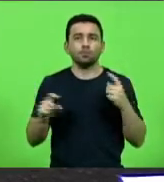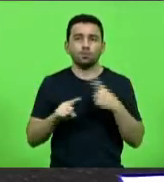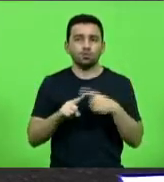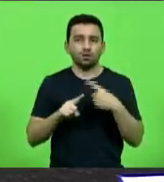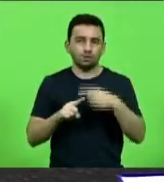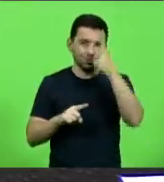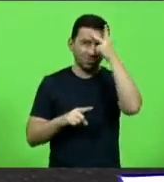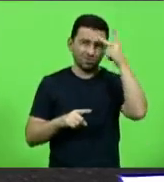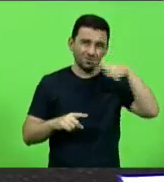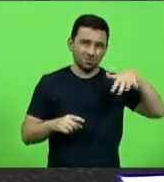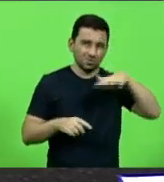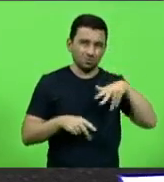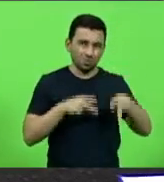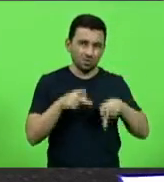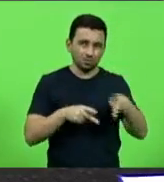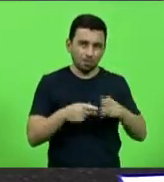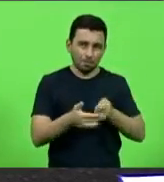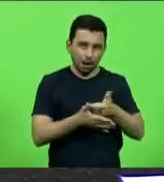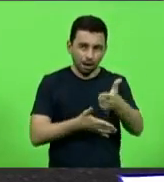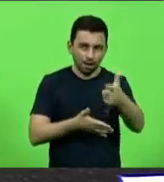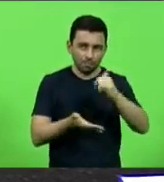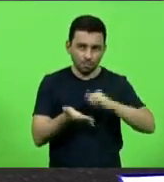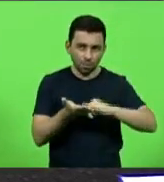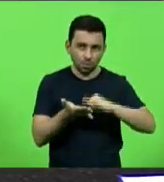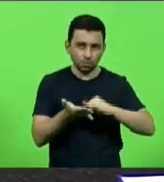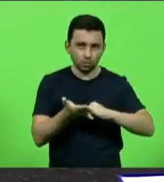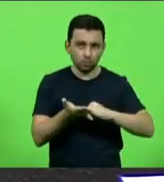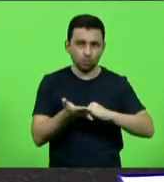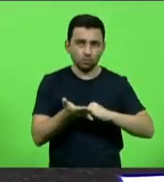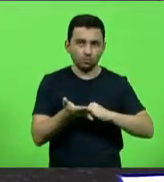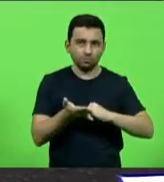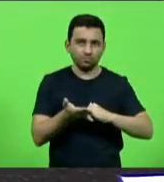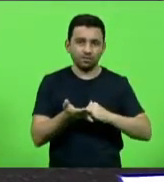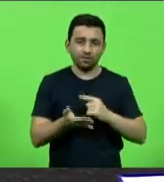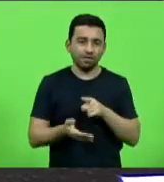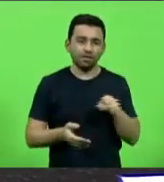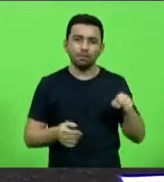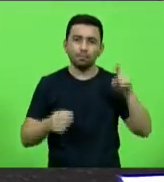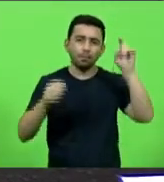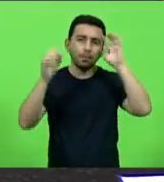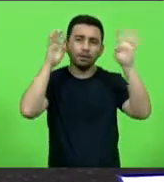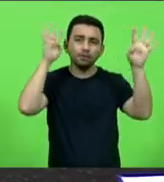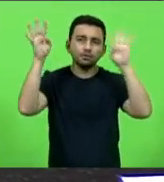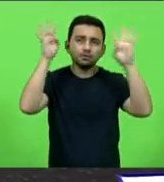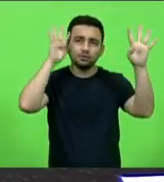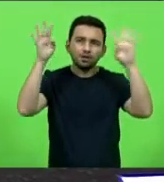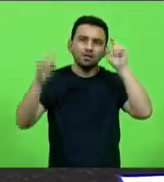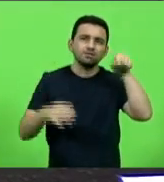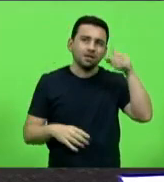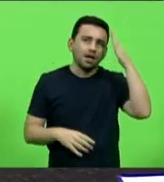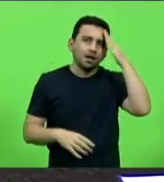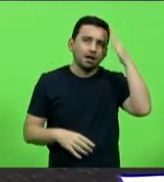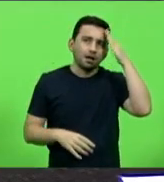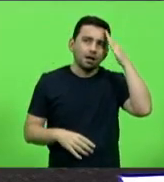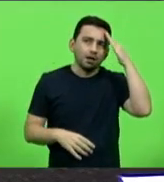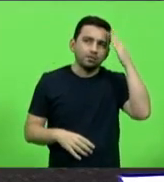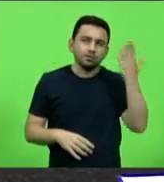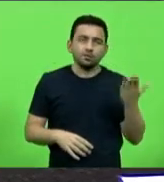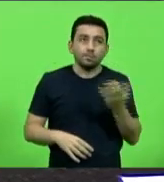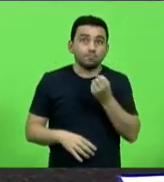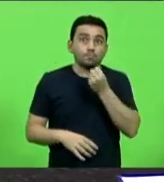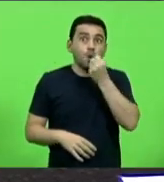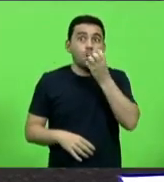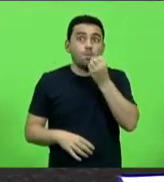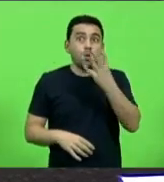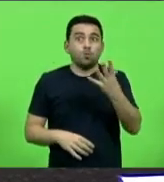imposto catarinense, quando ele paga impostos, ele deve imaginar que, sim, ele sabe que não é muito bem investido, mas